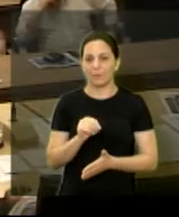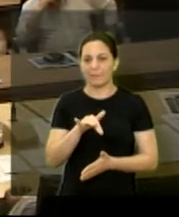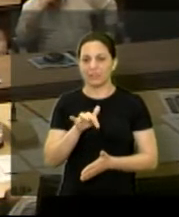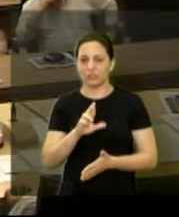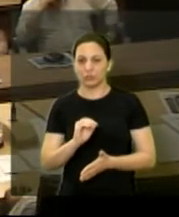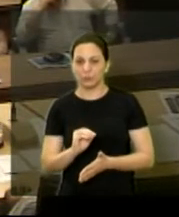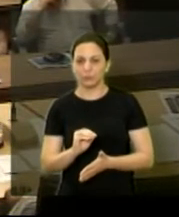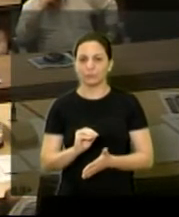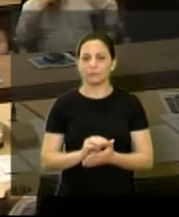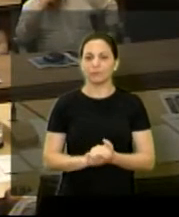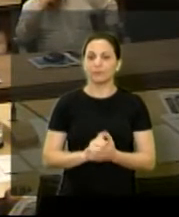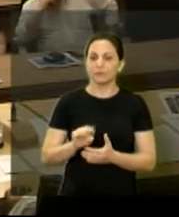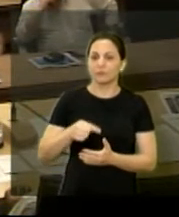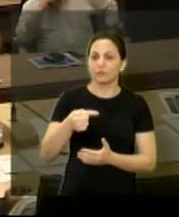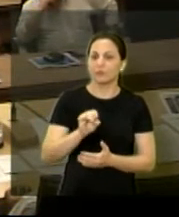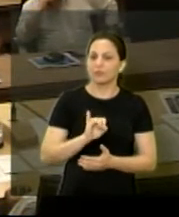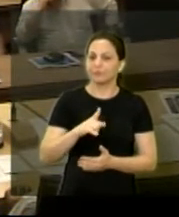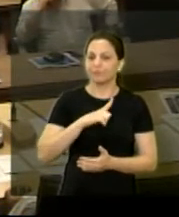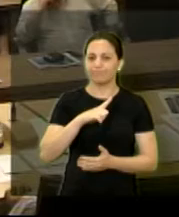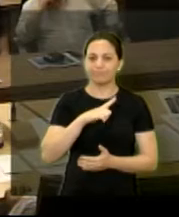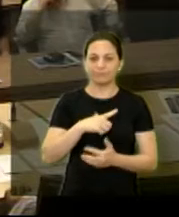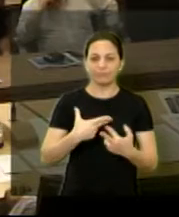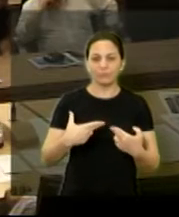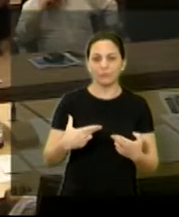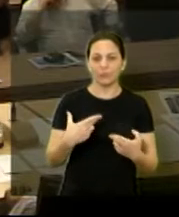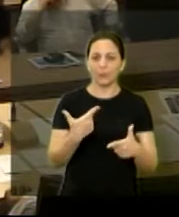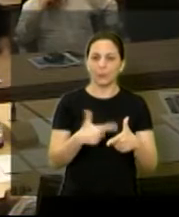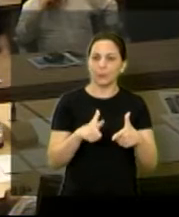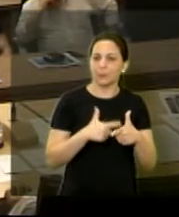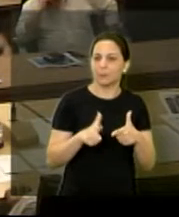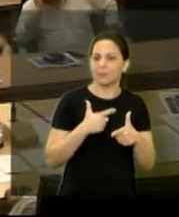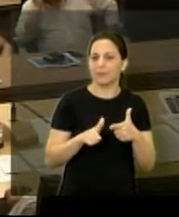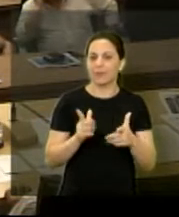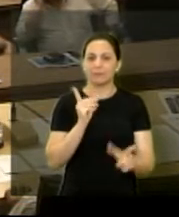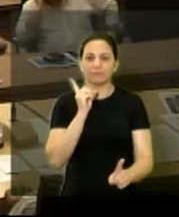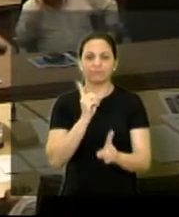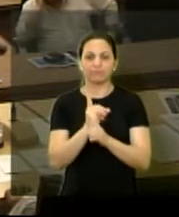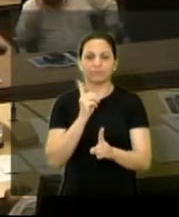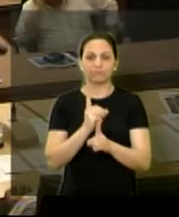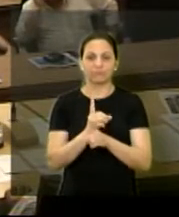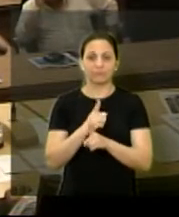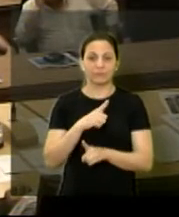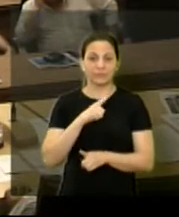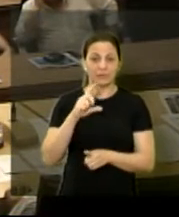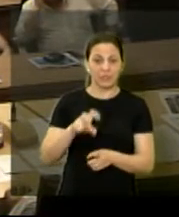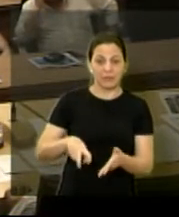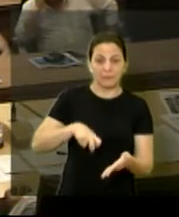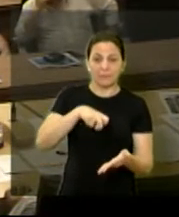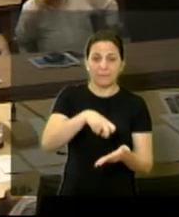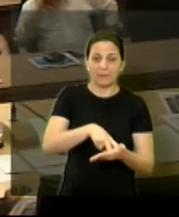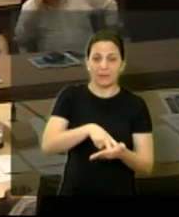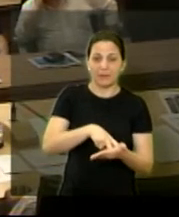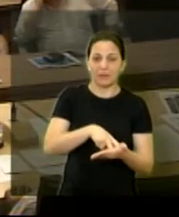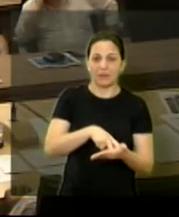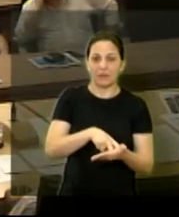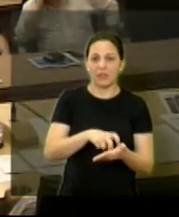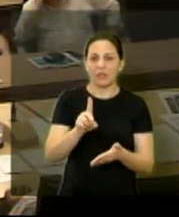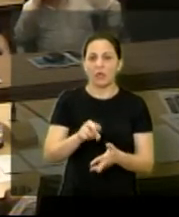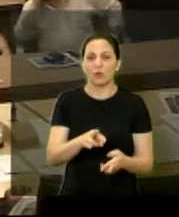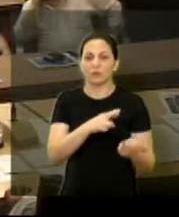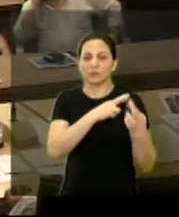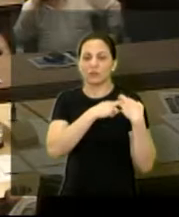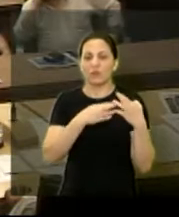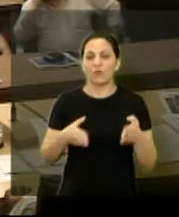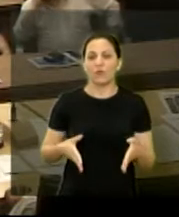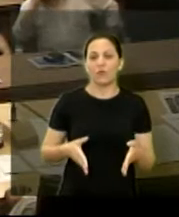E depois se existir alguma coisa no meio do caminho quem sofre uma penalidade não é o dono do